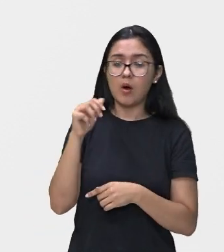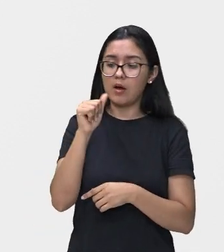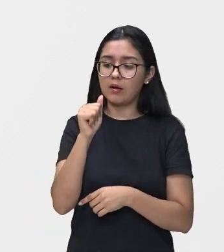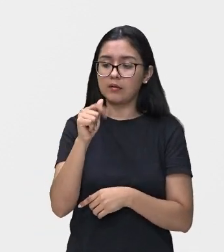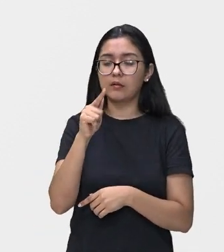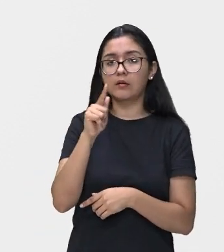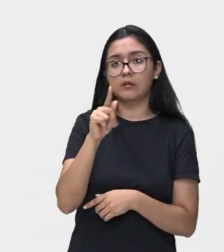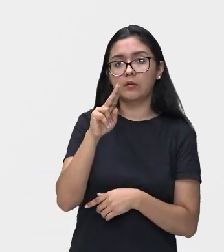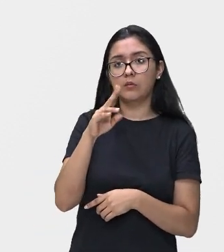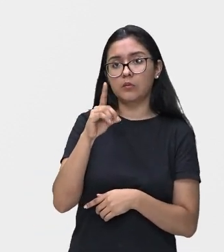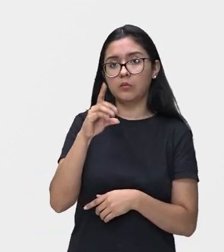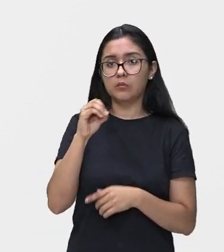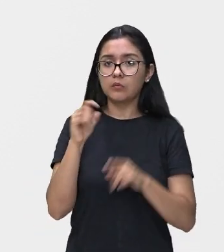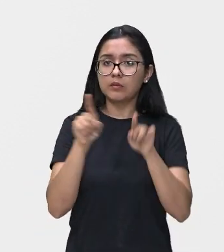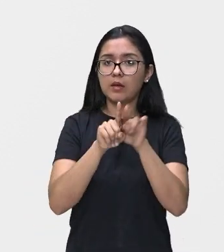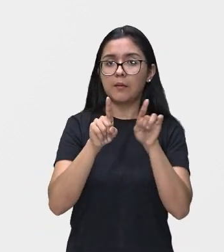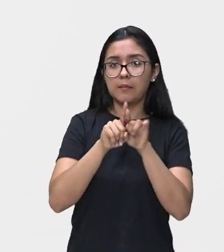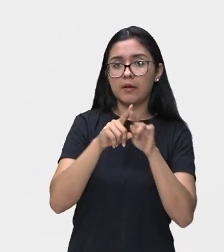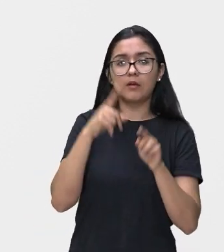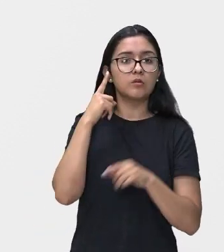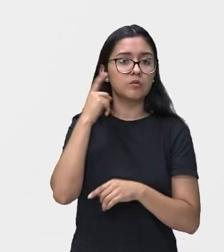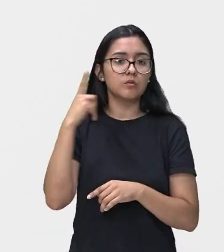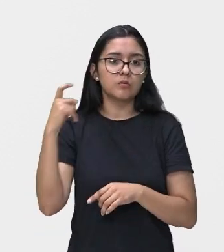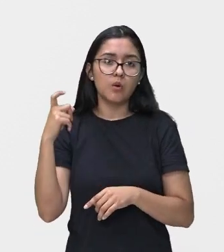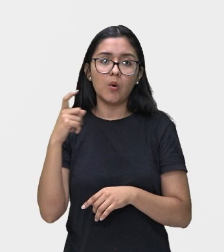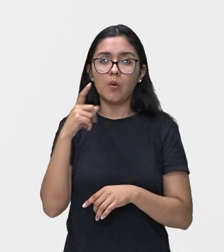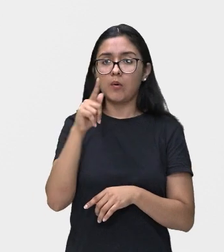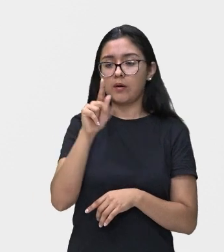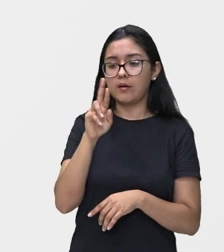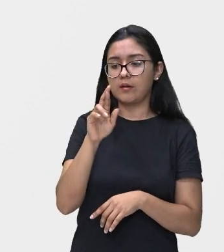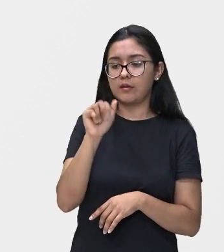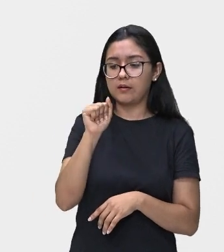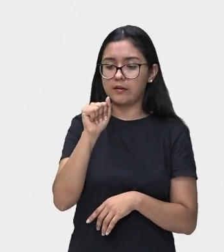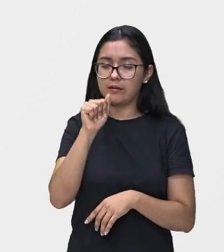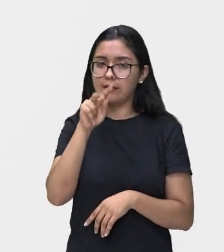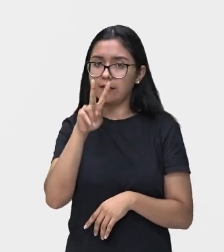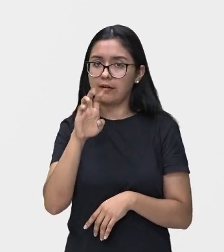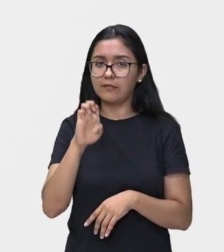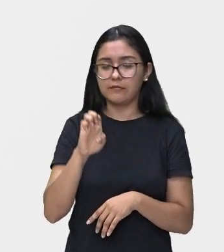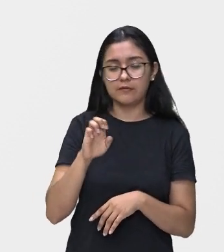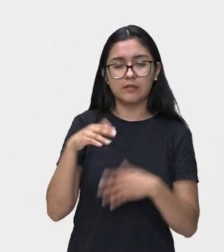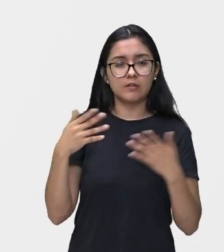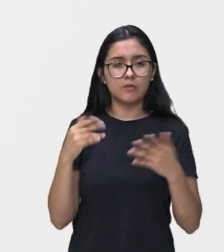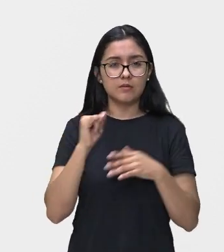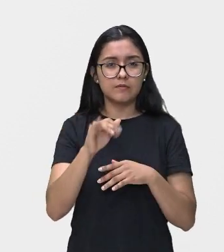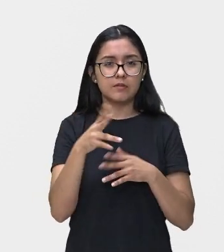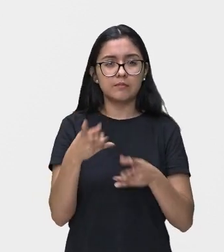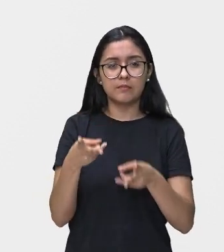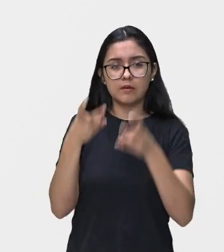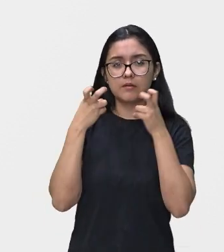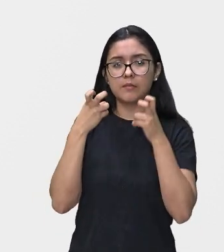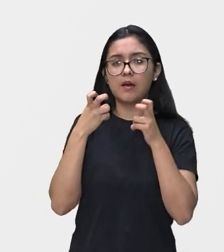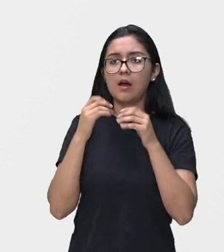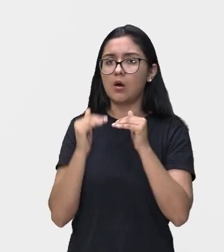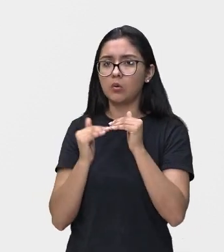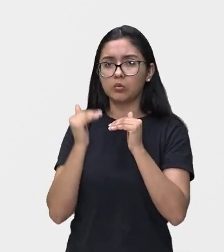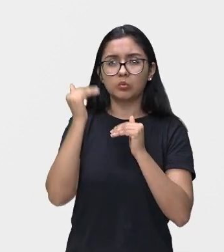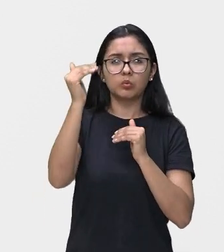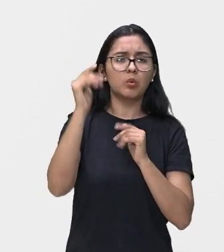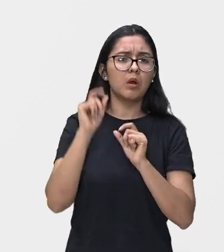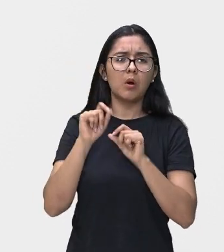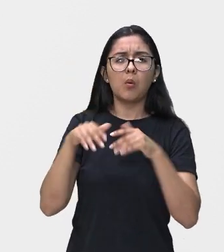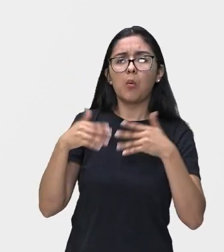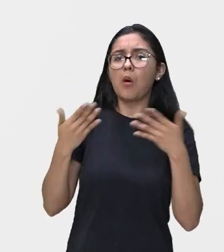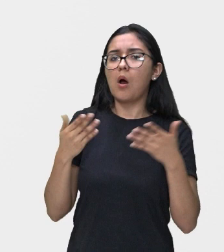Então, toda vez que vocês ouvirem esse elemento do som chamado altura. A altura é classificada sempre em sons agudos